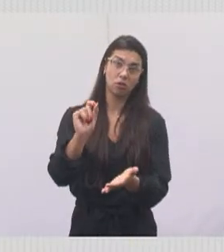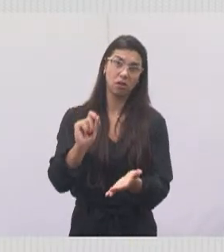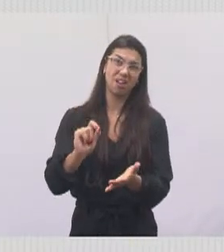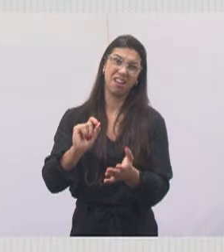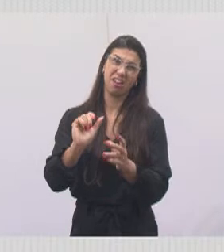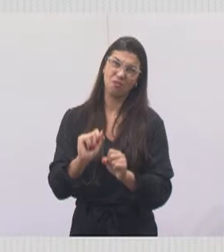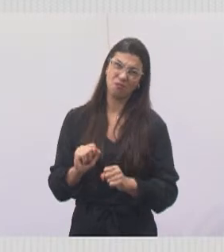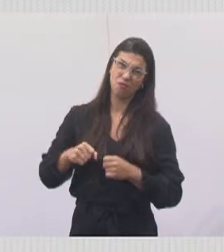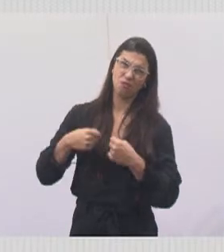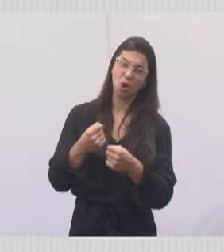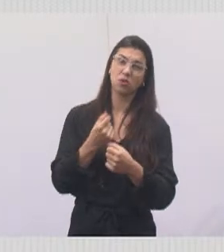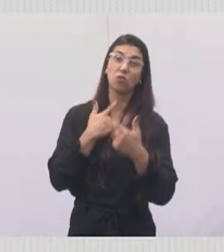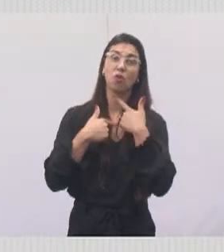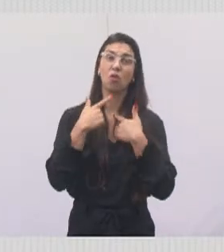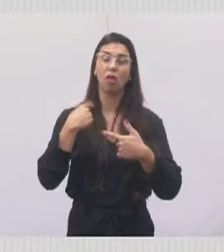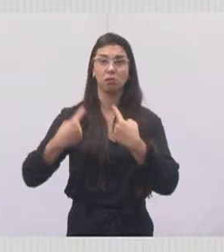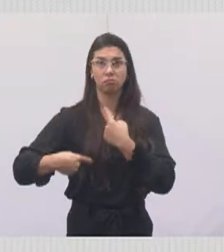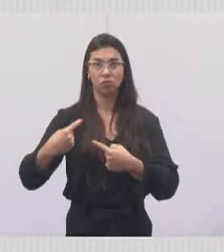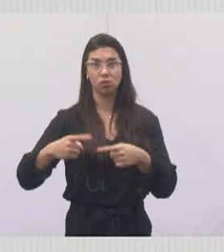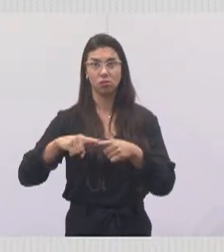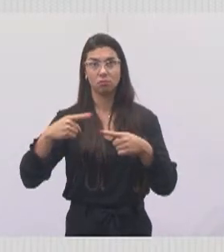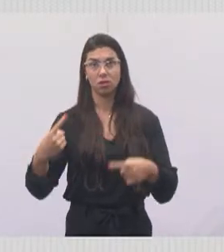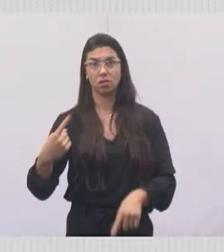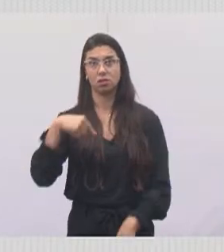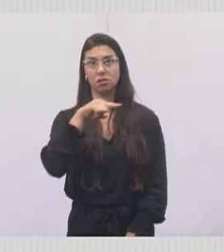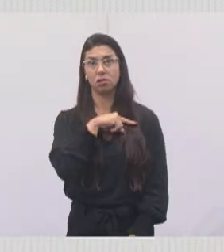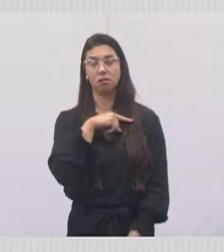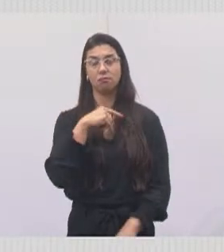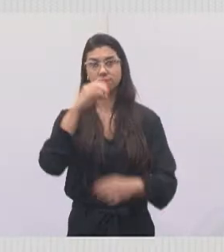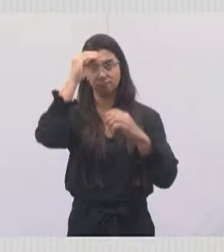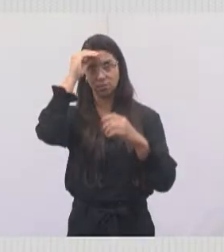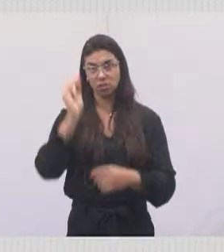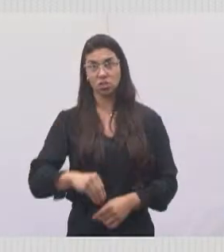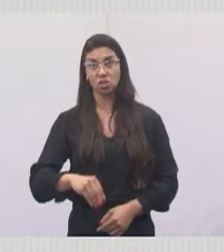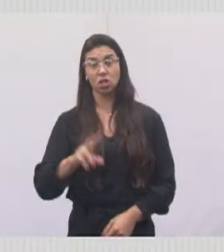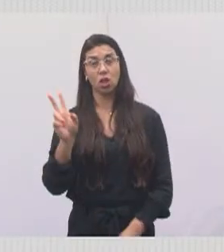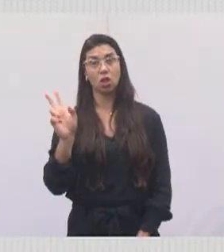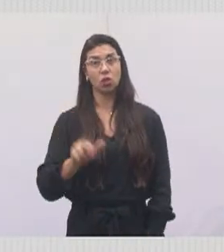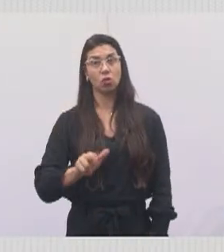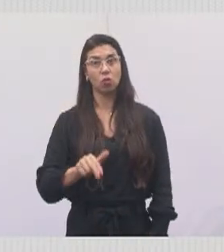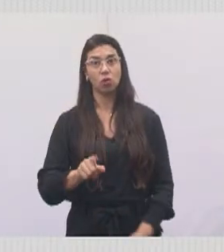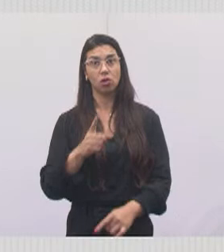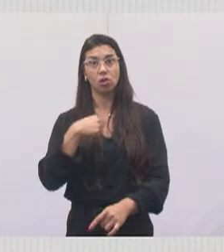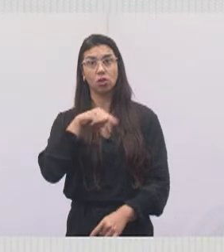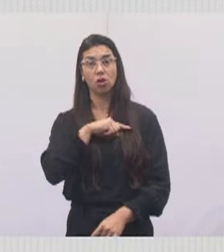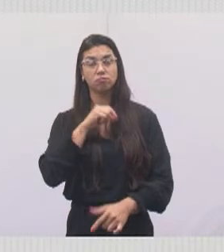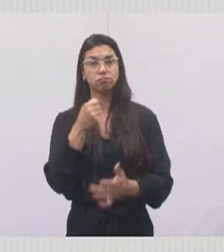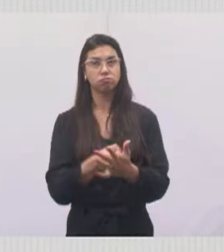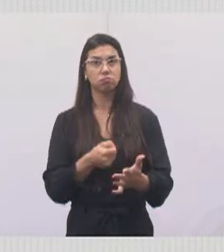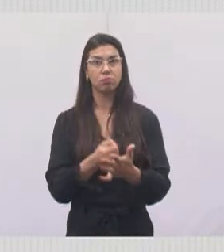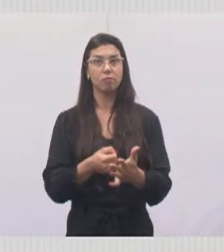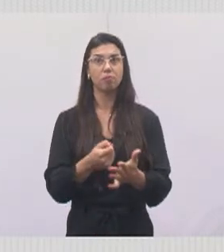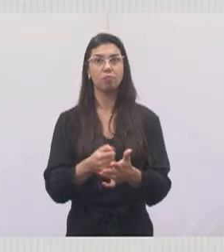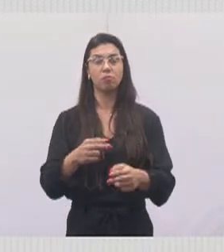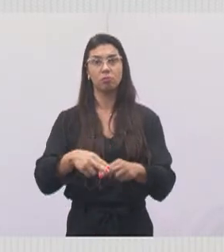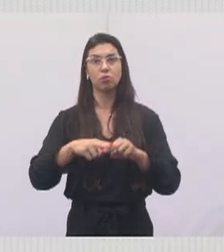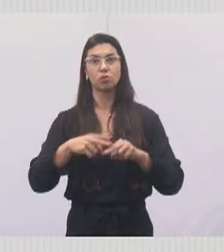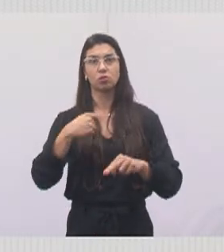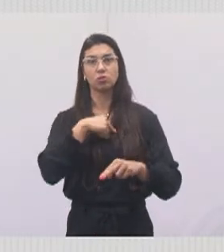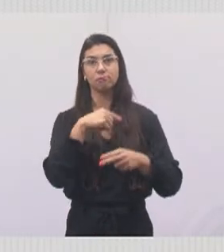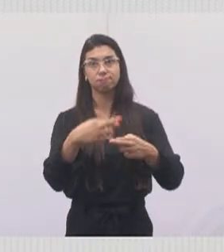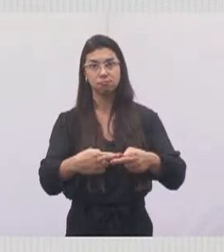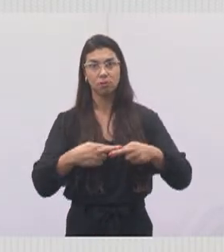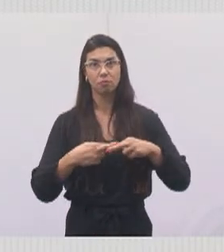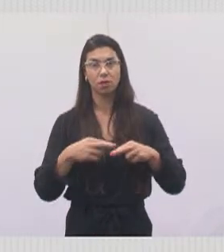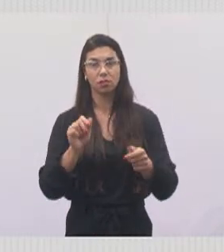de força de vontade política, mas nós não vamos desistir, nós vamos lutar, por isso hoje a gente fez um requerimento e